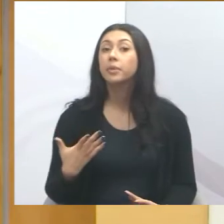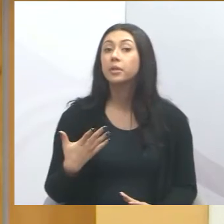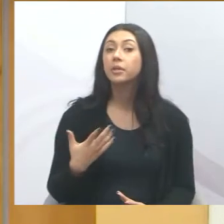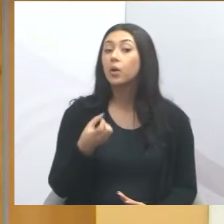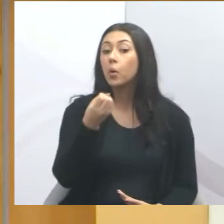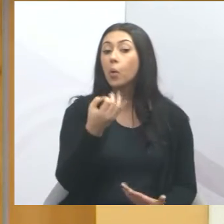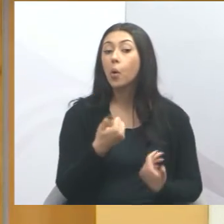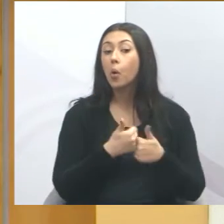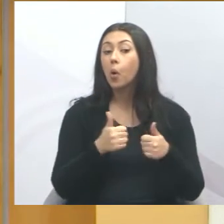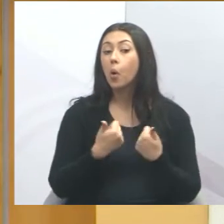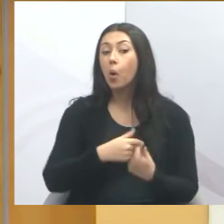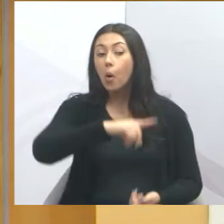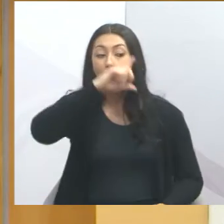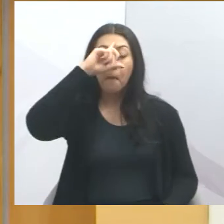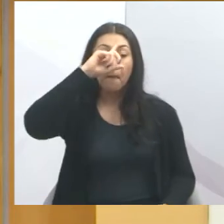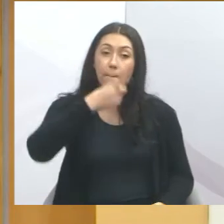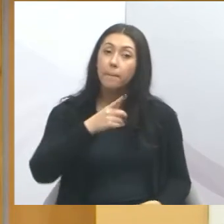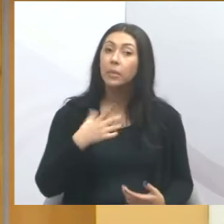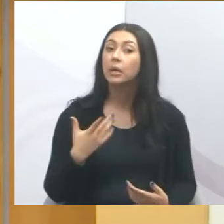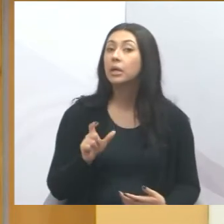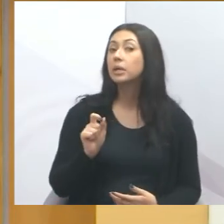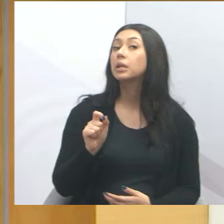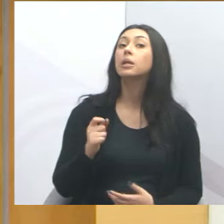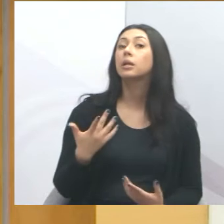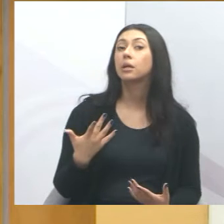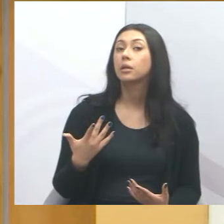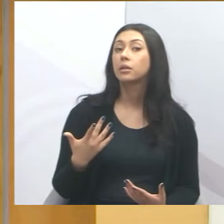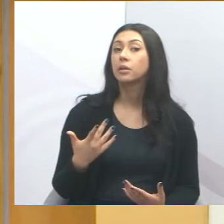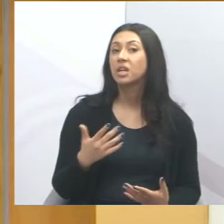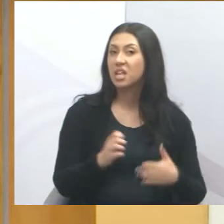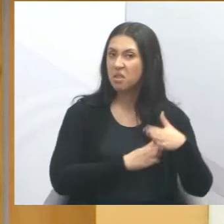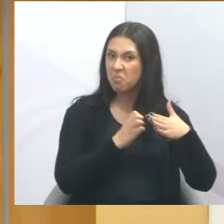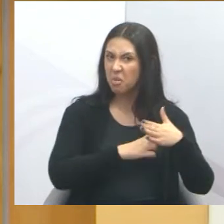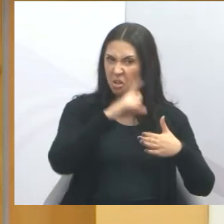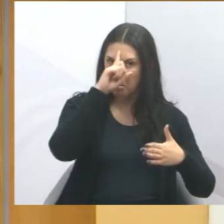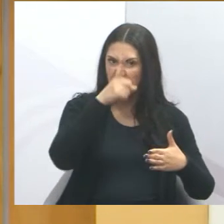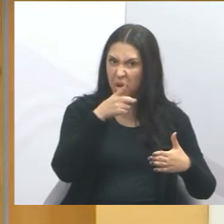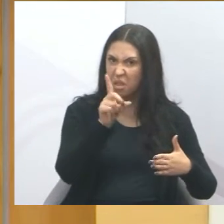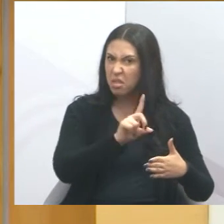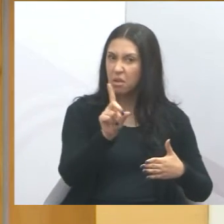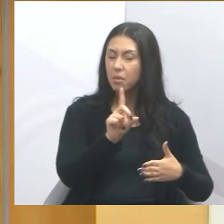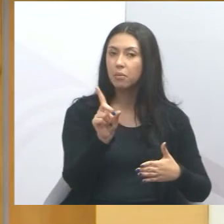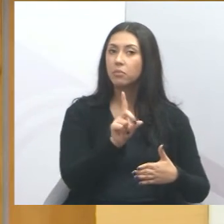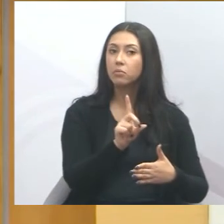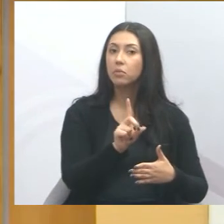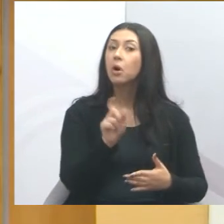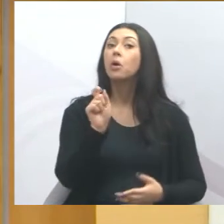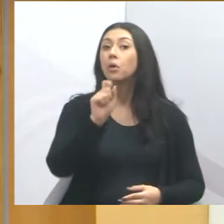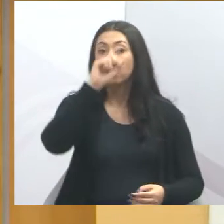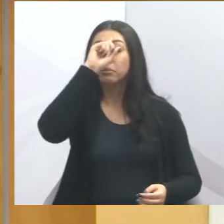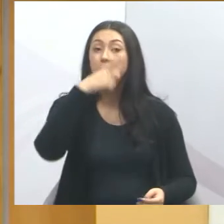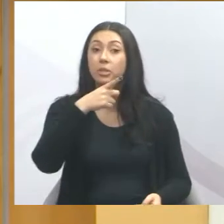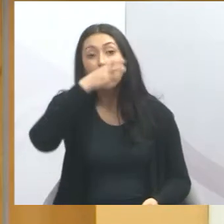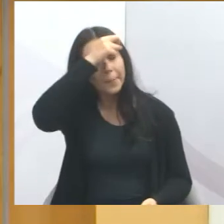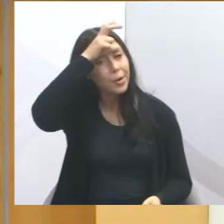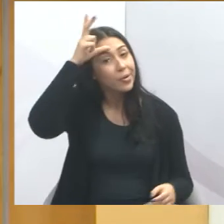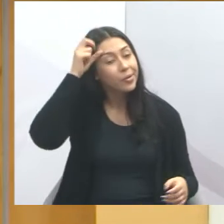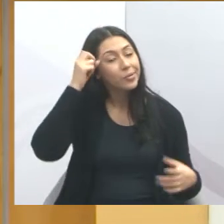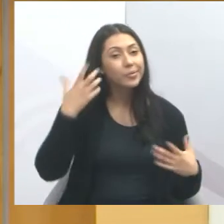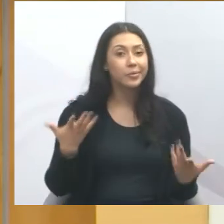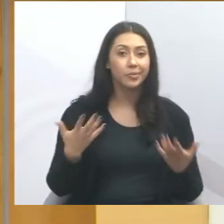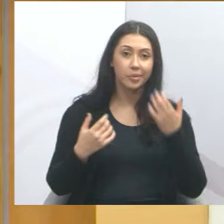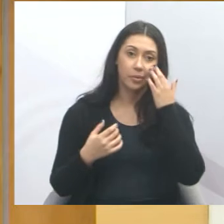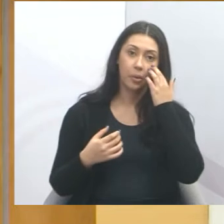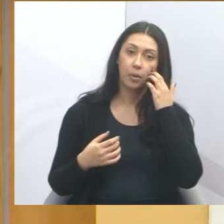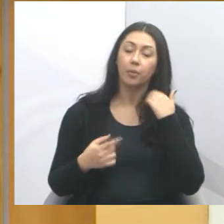quantos ônibus colocar, quais linhas colocar, não é a empresa que tem que determinar isso, quem tem que determinar isso é a prefeitura